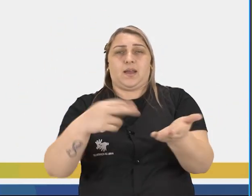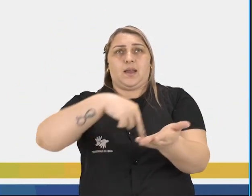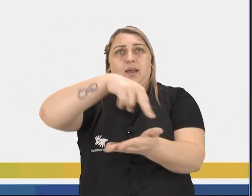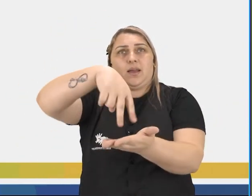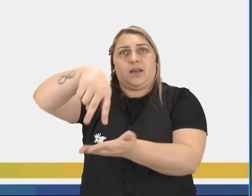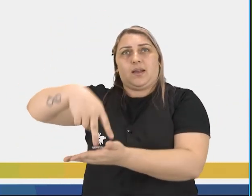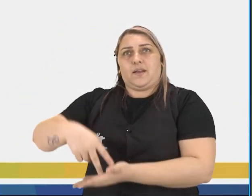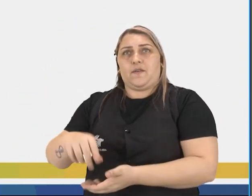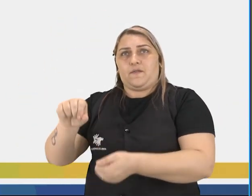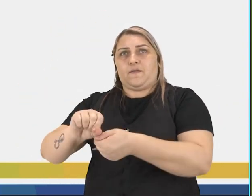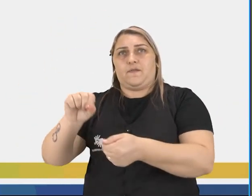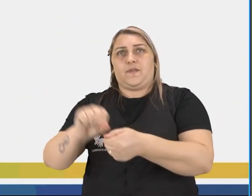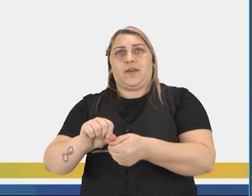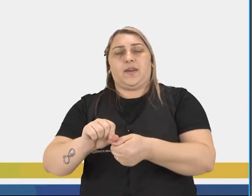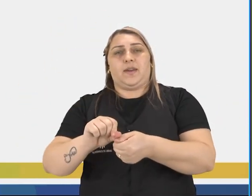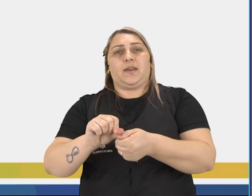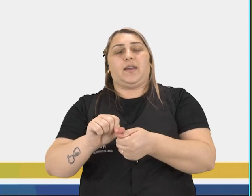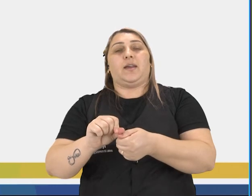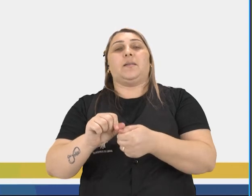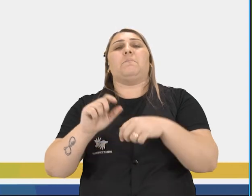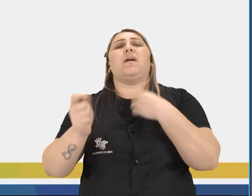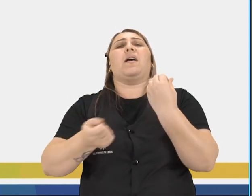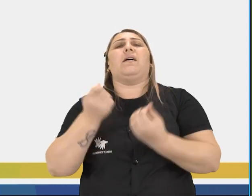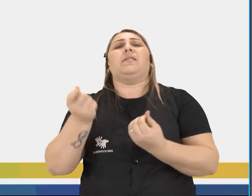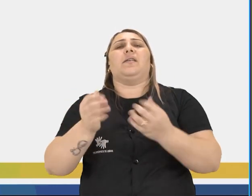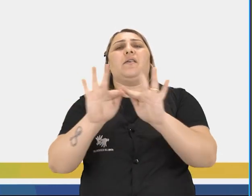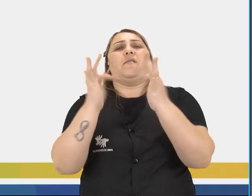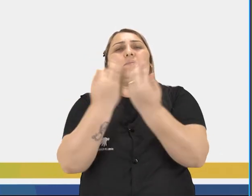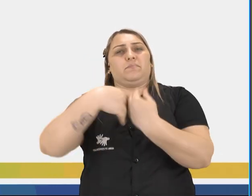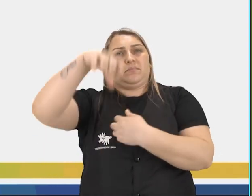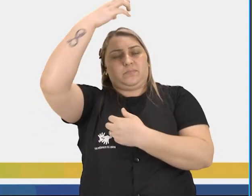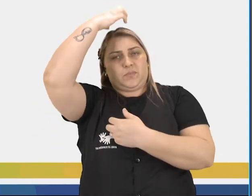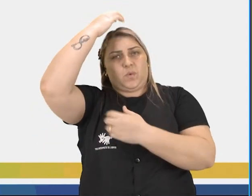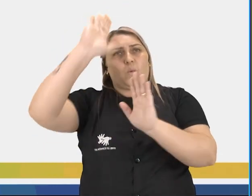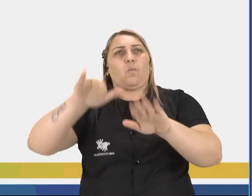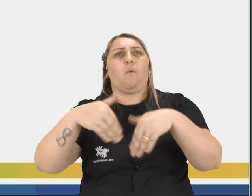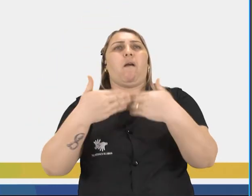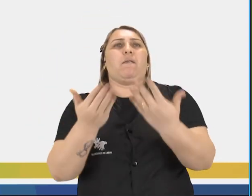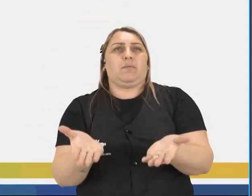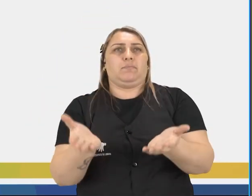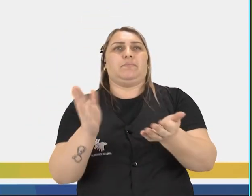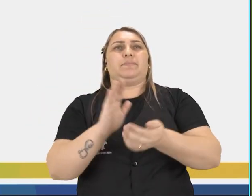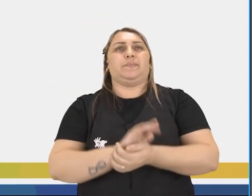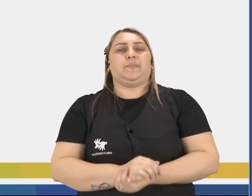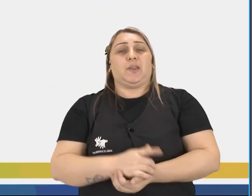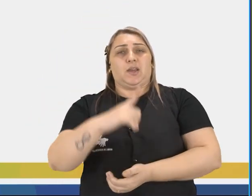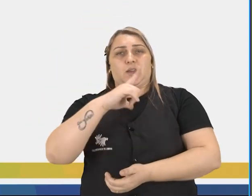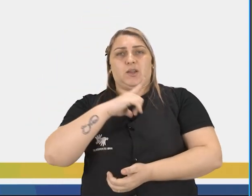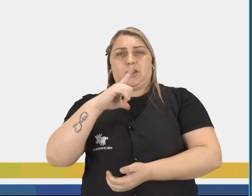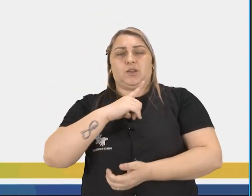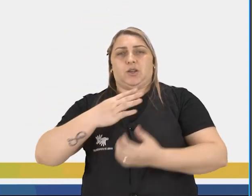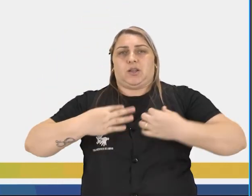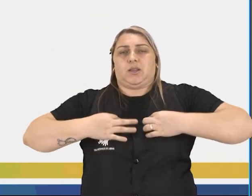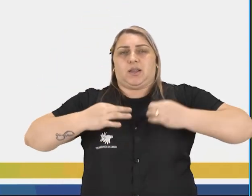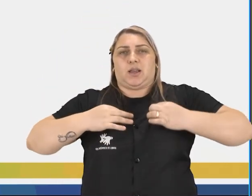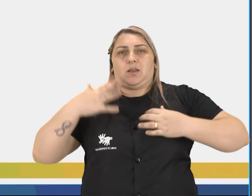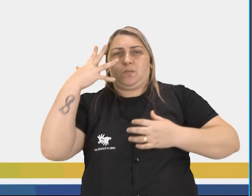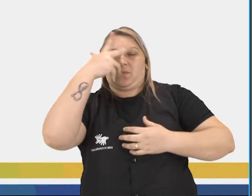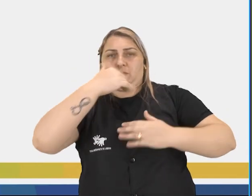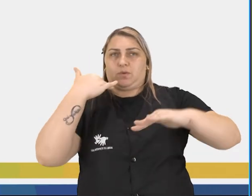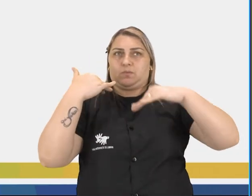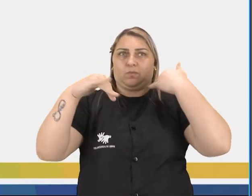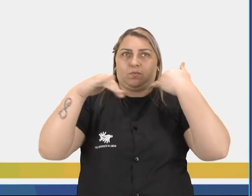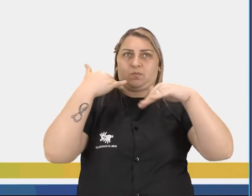dança era feita para a nobreza. E eu queria saber qual é essa dança que era feita para a nobreza. Ela tinha trajes elegantes e